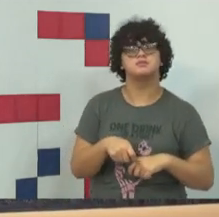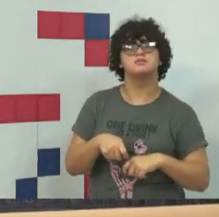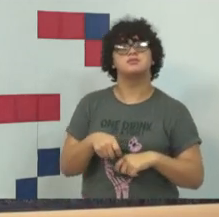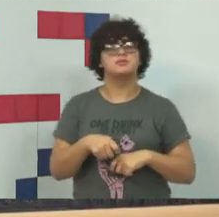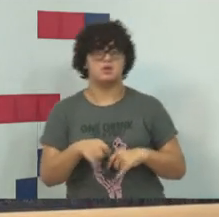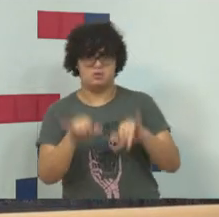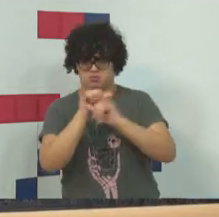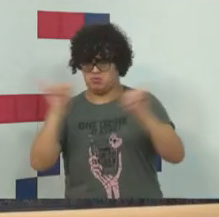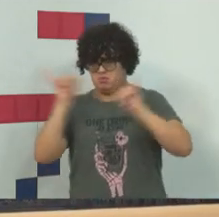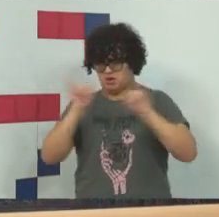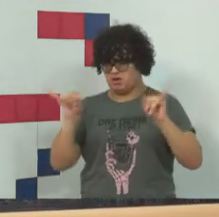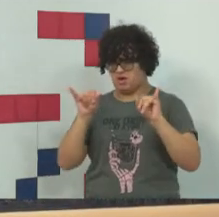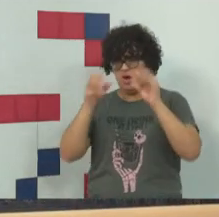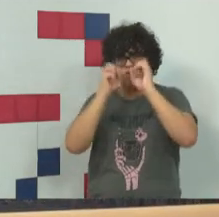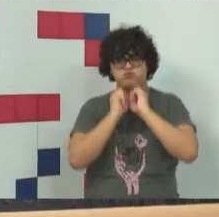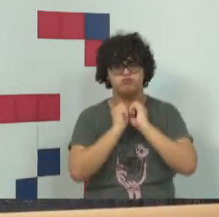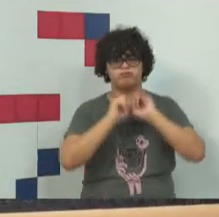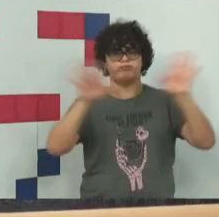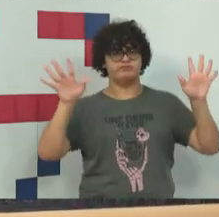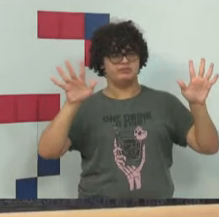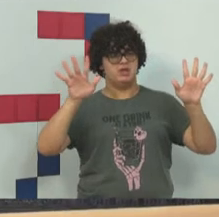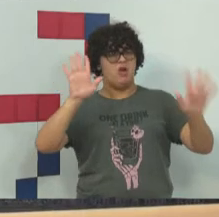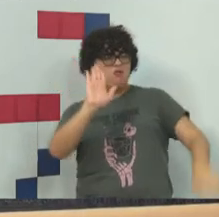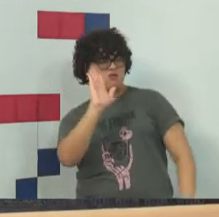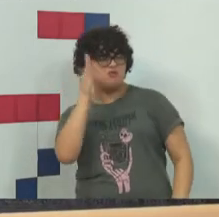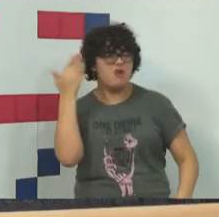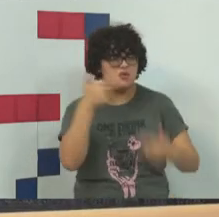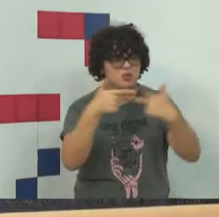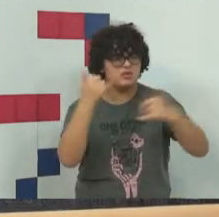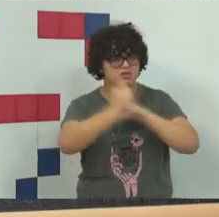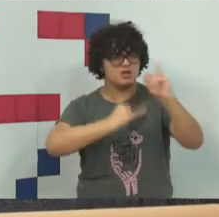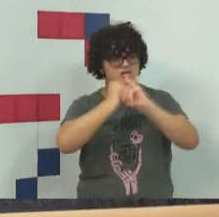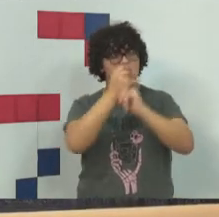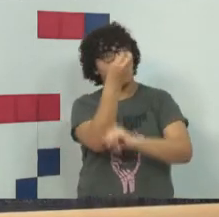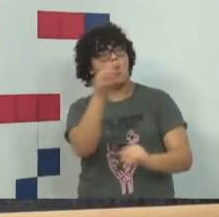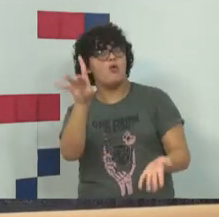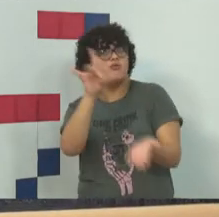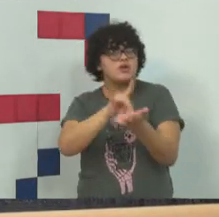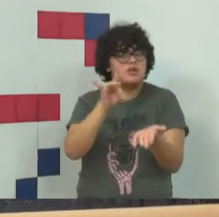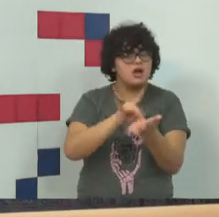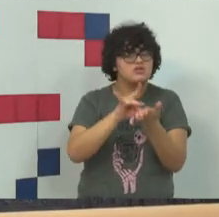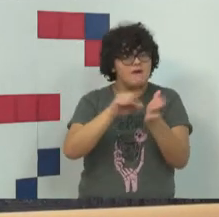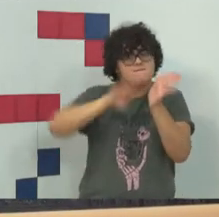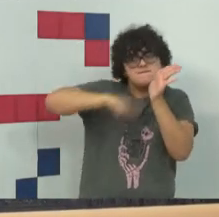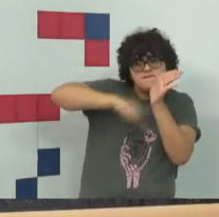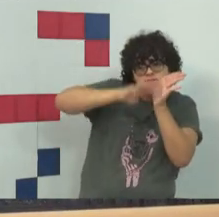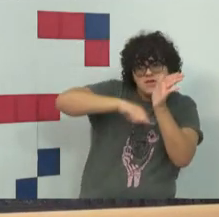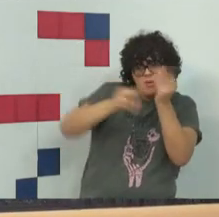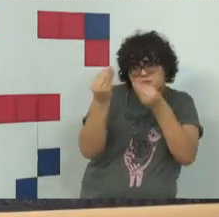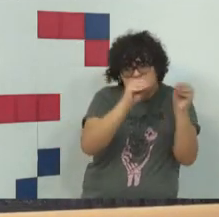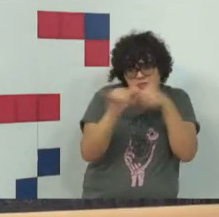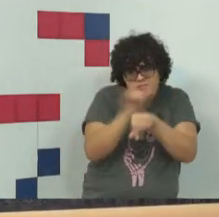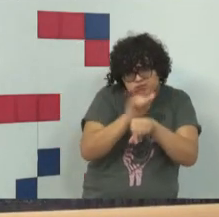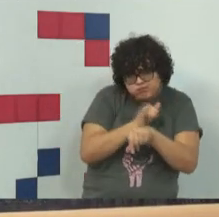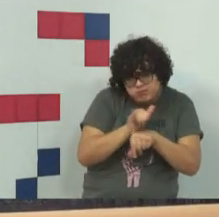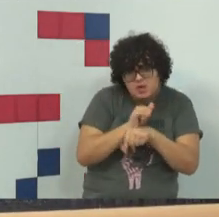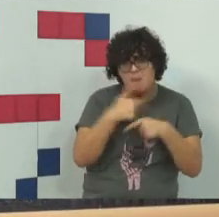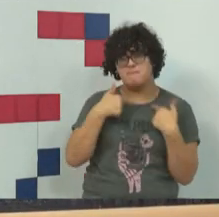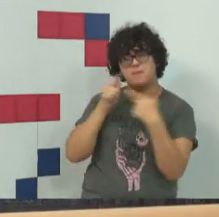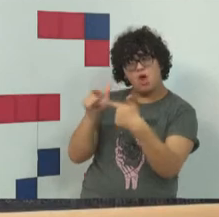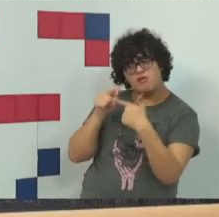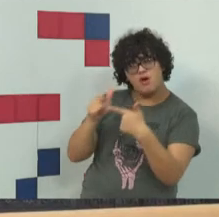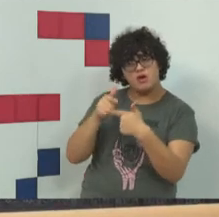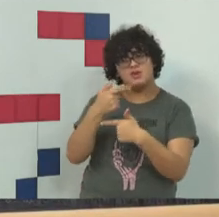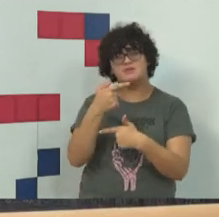publicar ou divulgar notícias falsas ou fatos verdadeiros truncados ou deturpados que provoquem